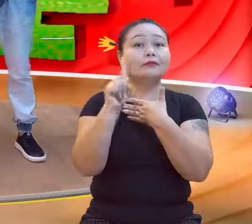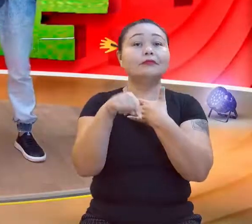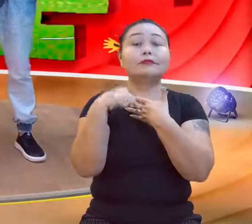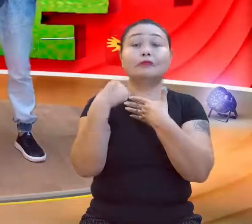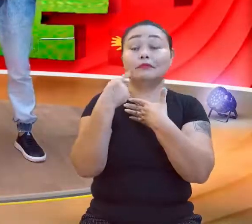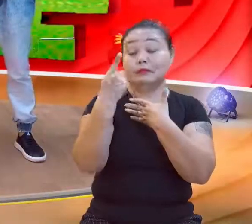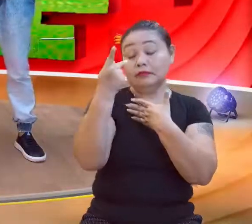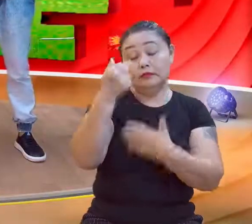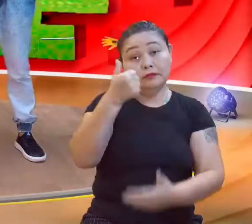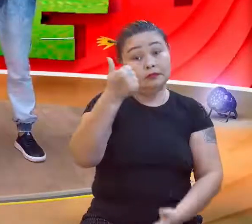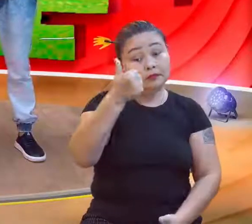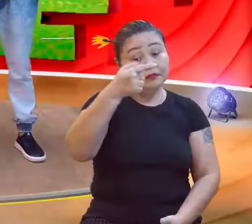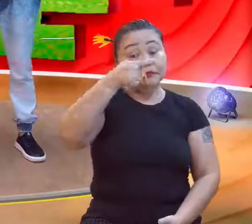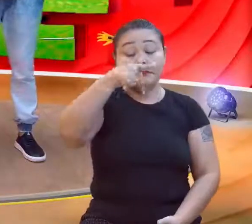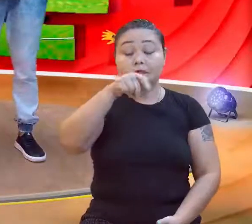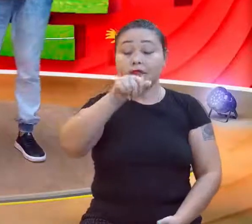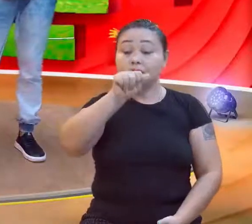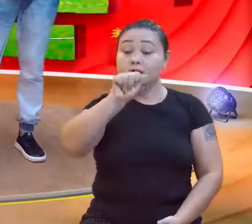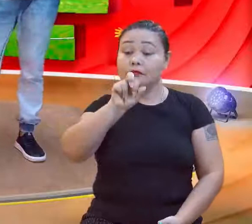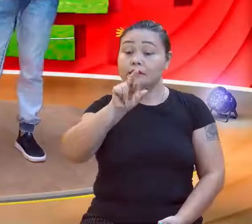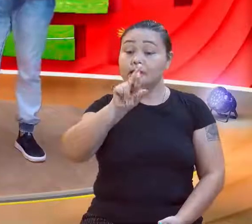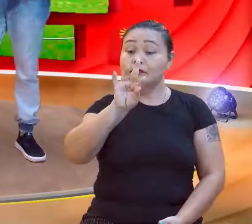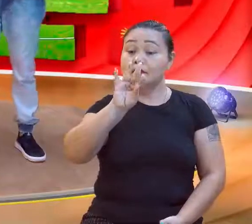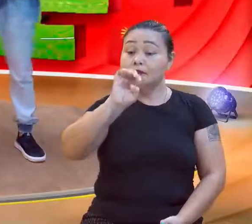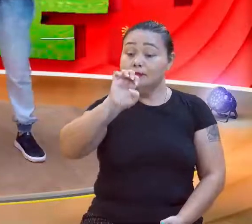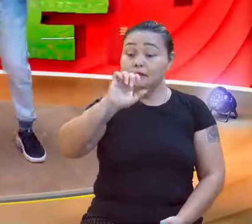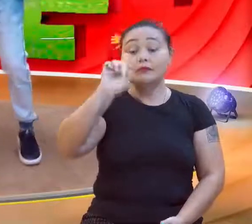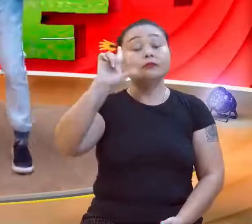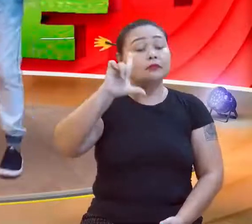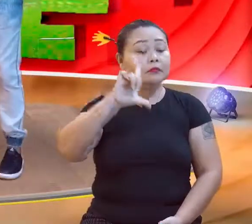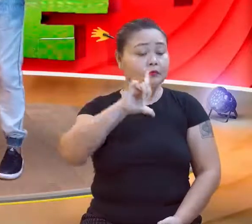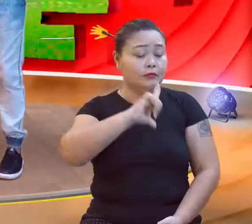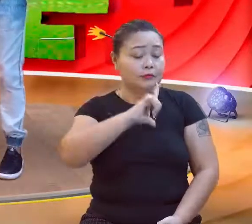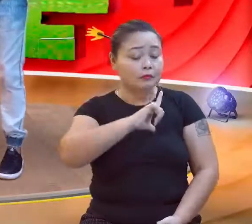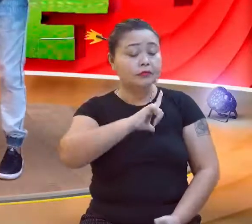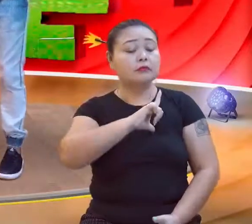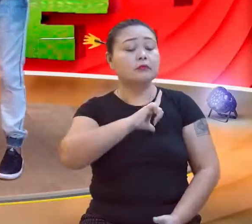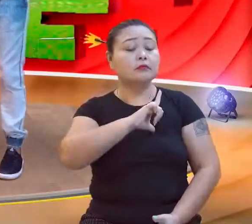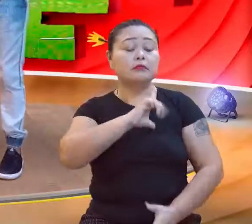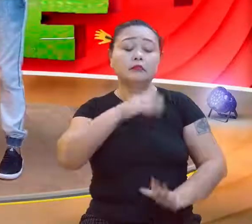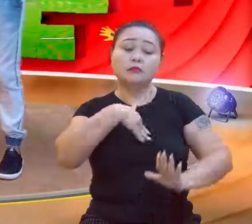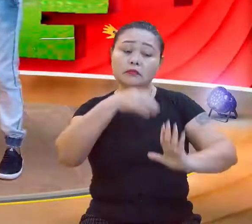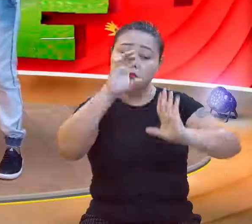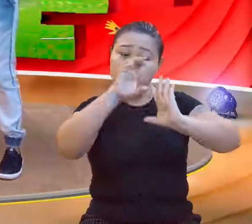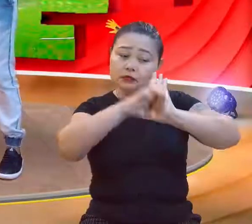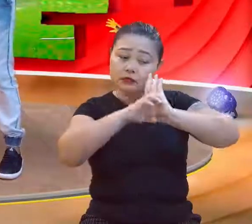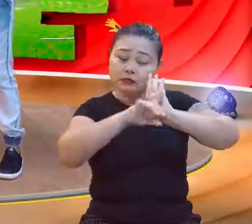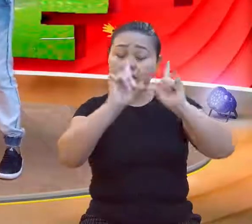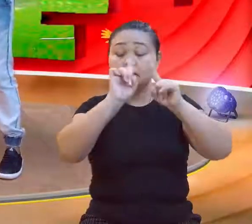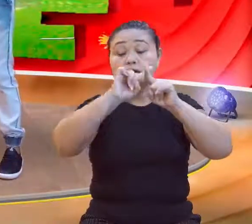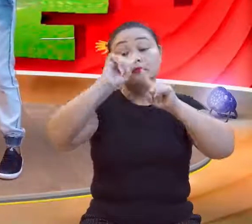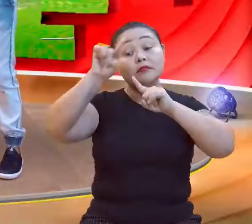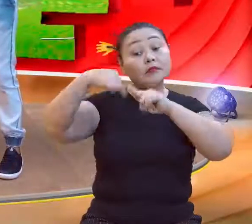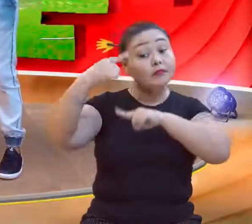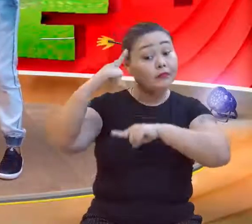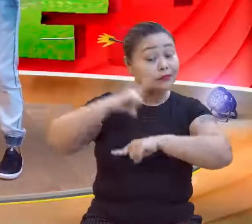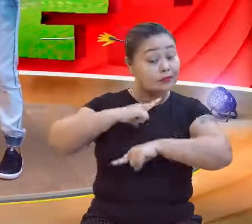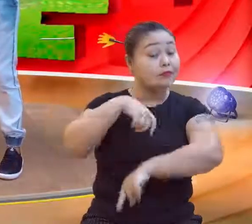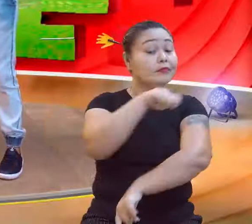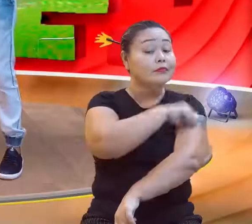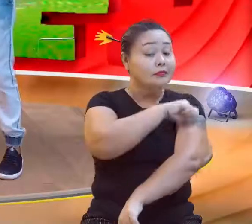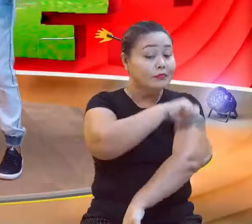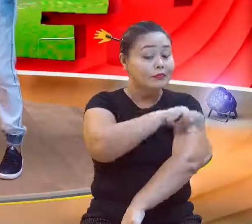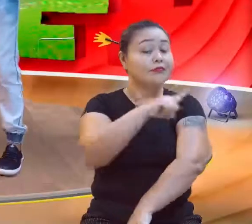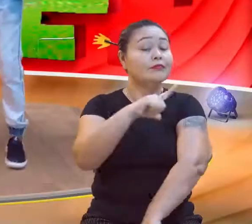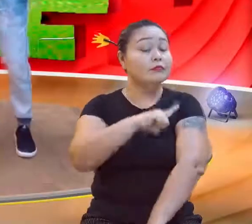1, a gente fez algumas definições. Tem aluno que gostou muito de ter revisado a tabuada. Ah, verdade. Teve aluno que